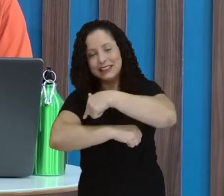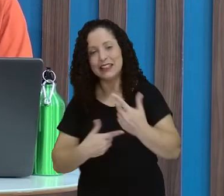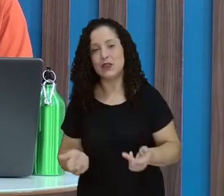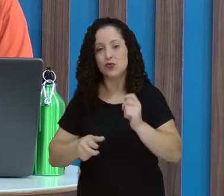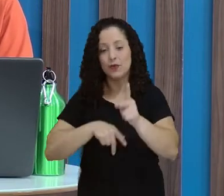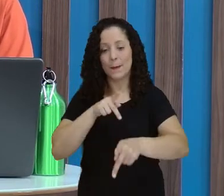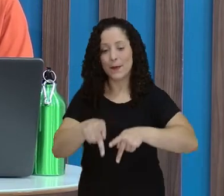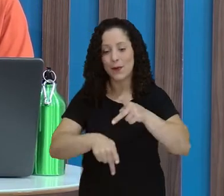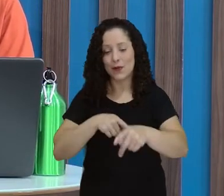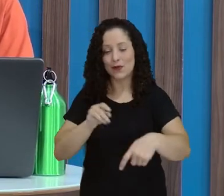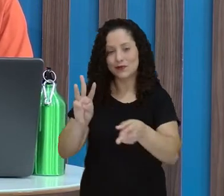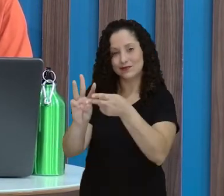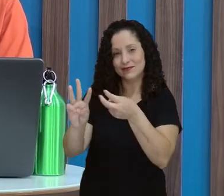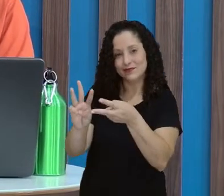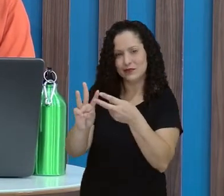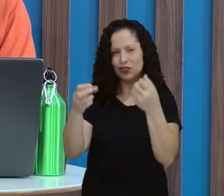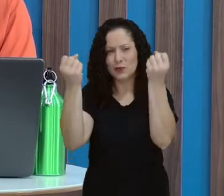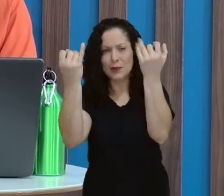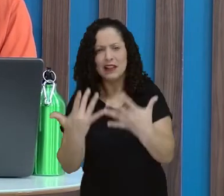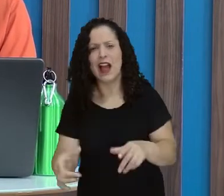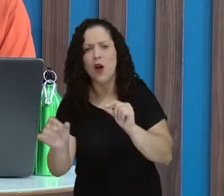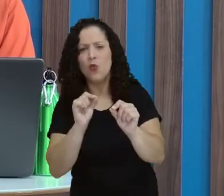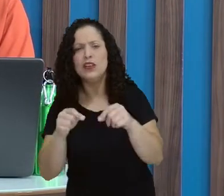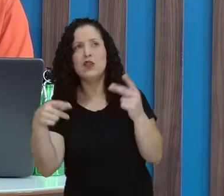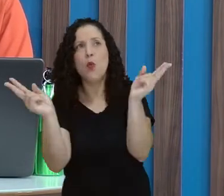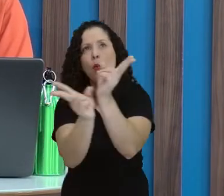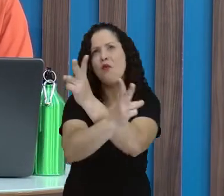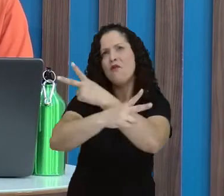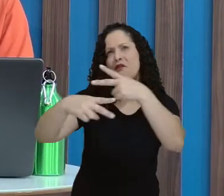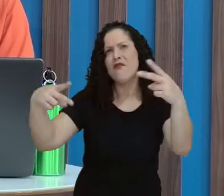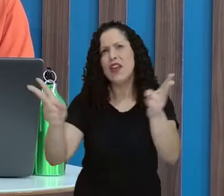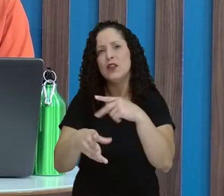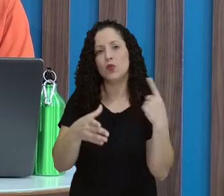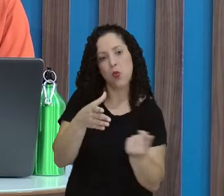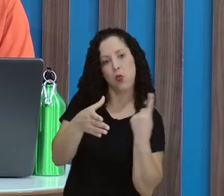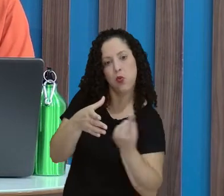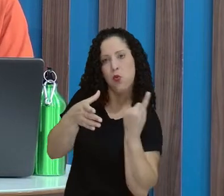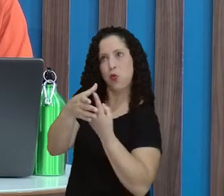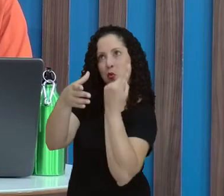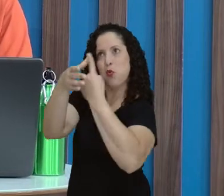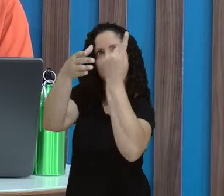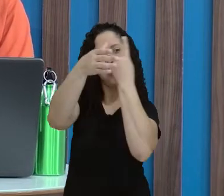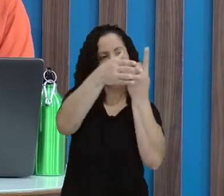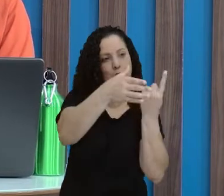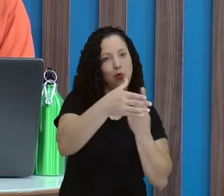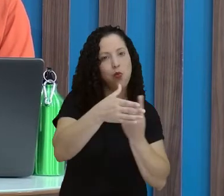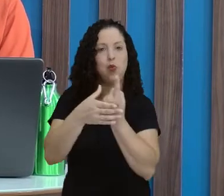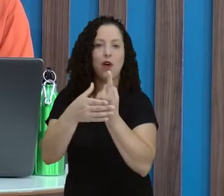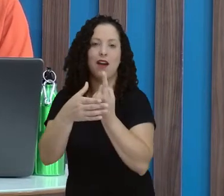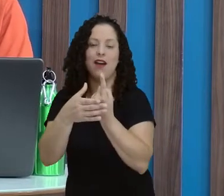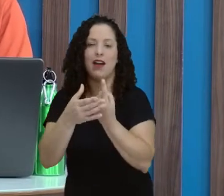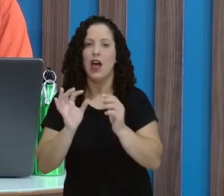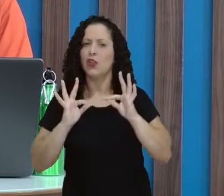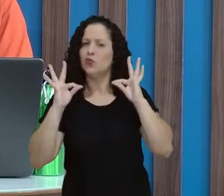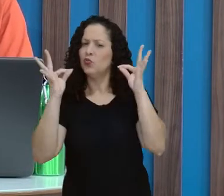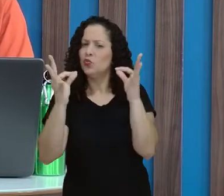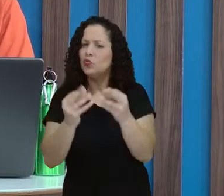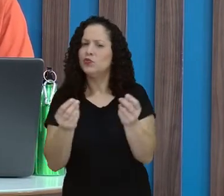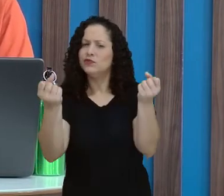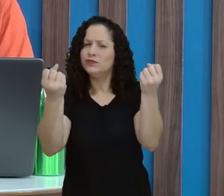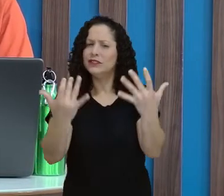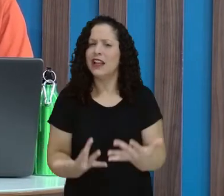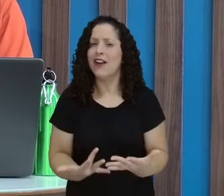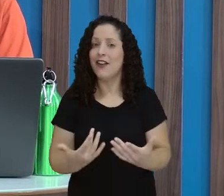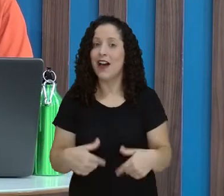fenômeno da natureza, não é? Do vento, do furacão, não é? Justamente com